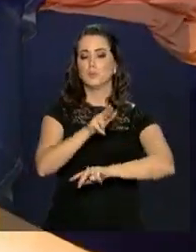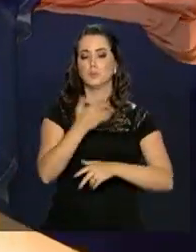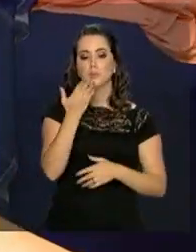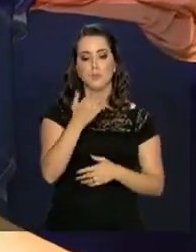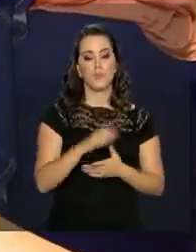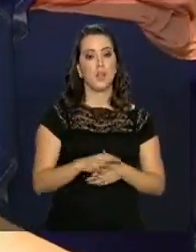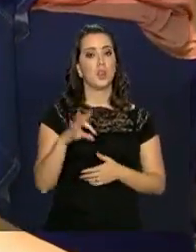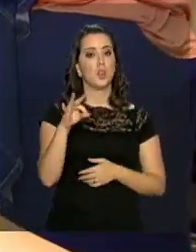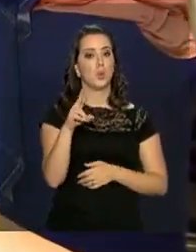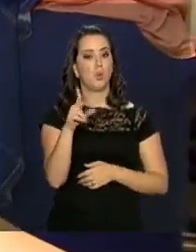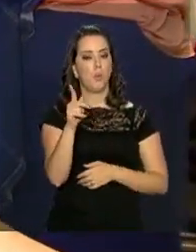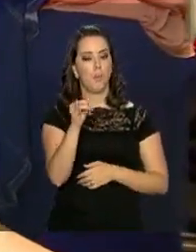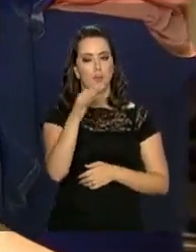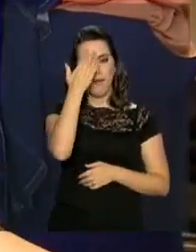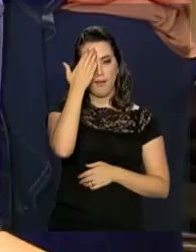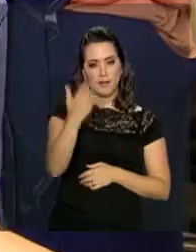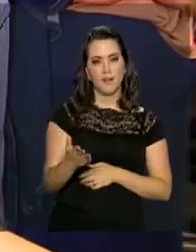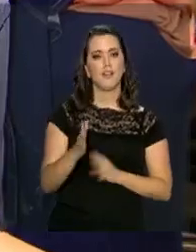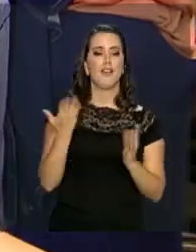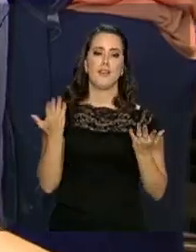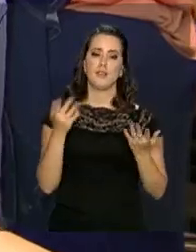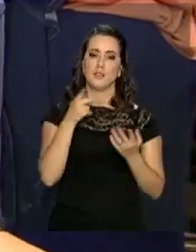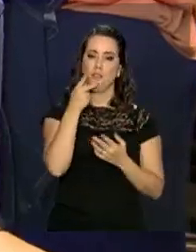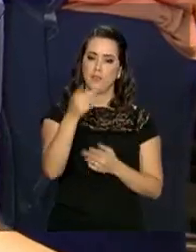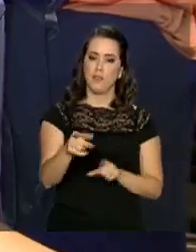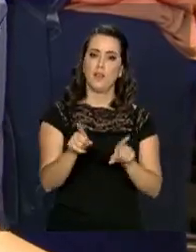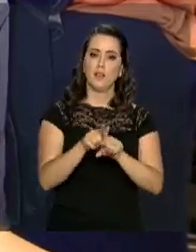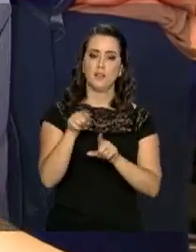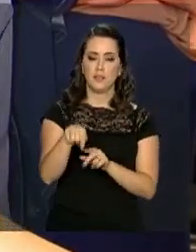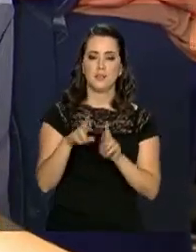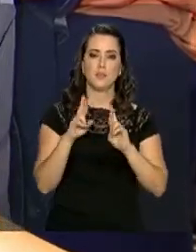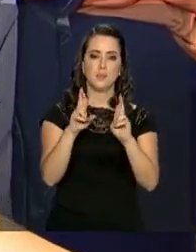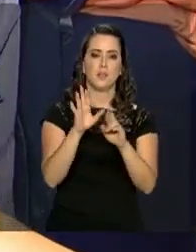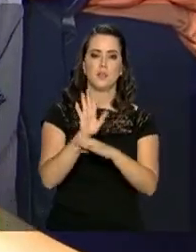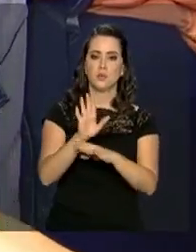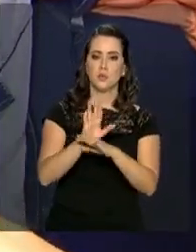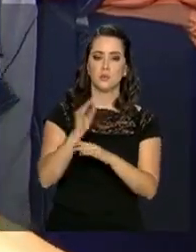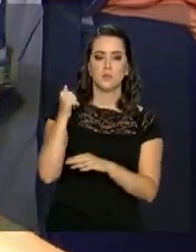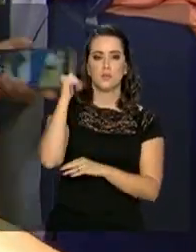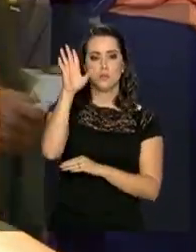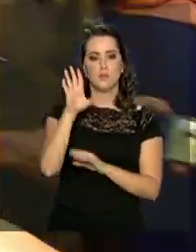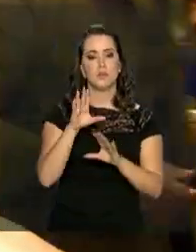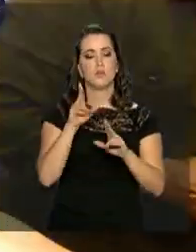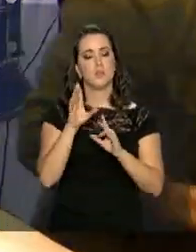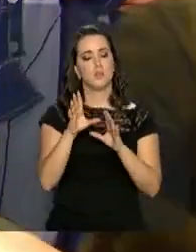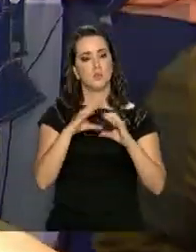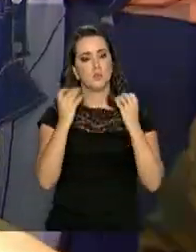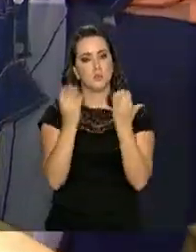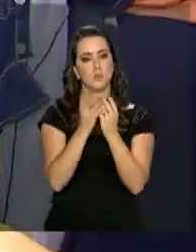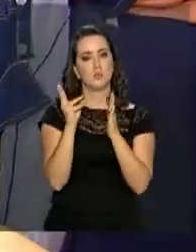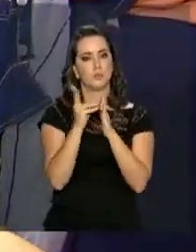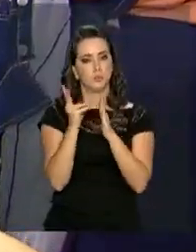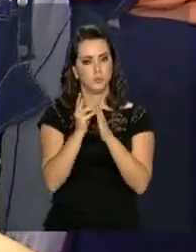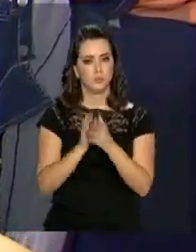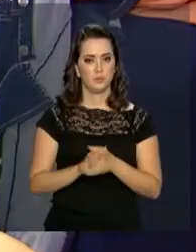Mapulucamayurá faz um agradecimento final e diz que espera poder ajudar mais os povos indígenas.